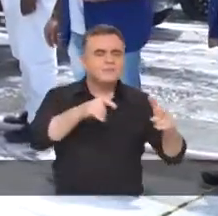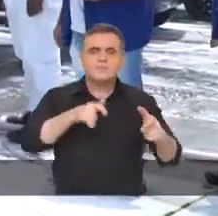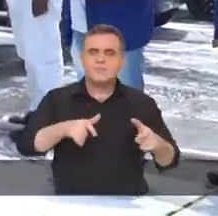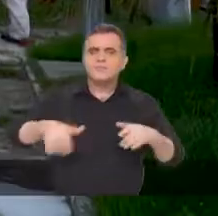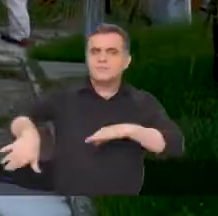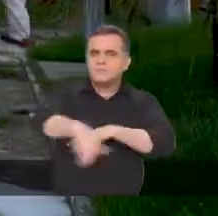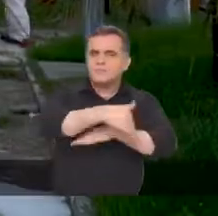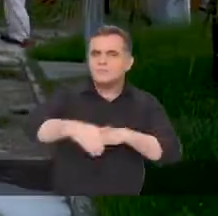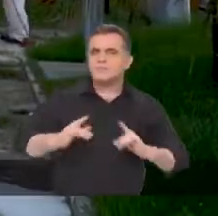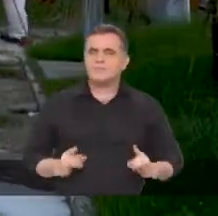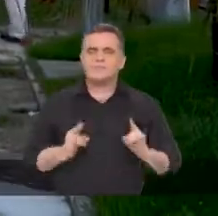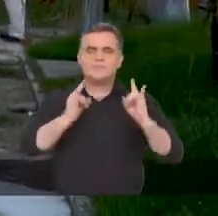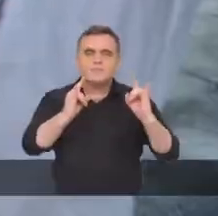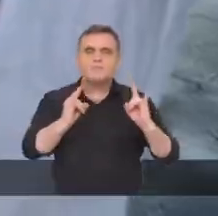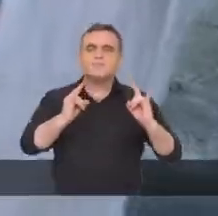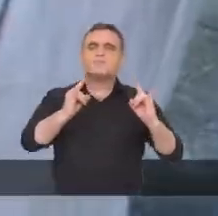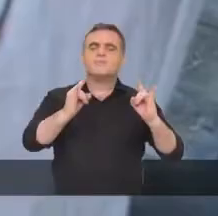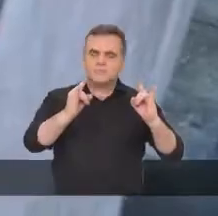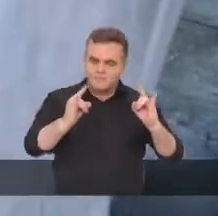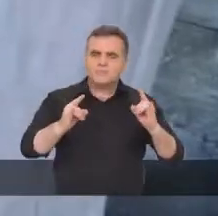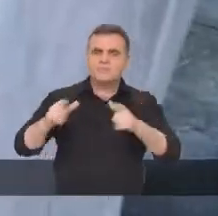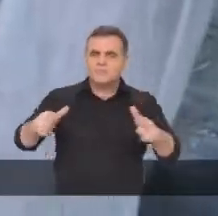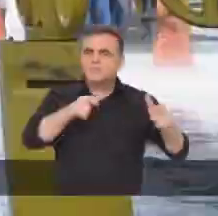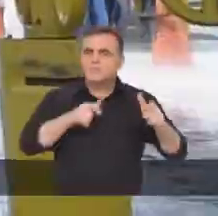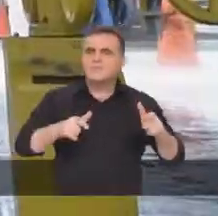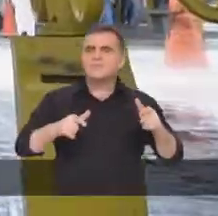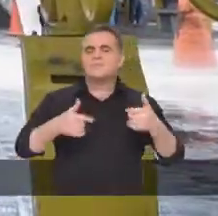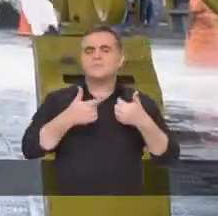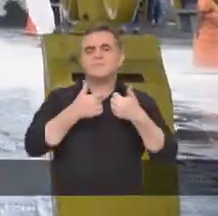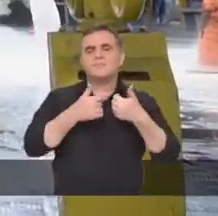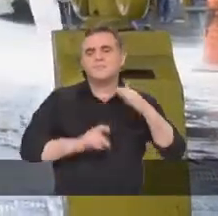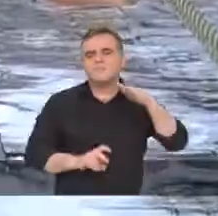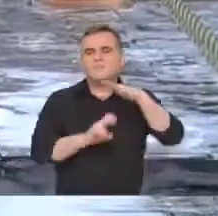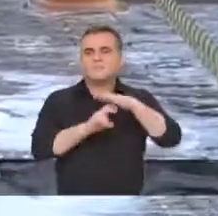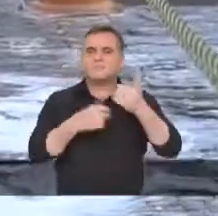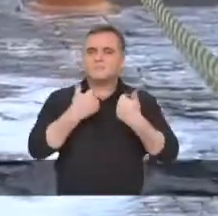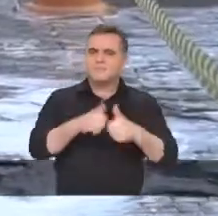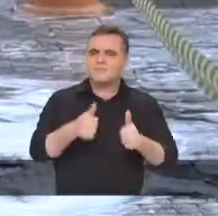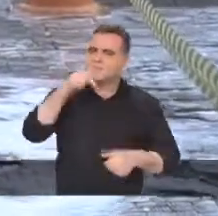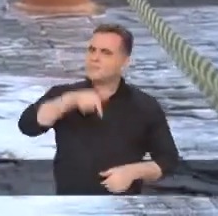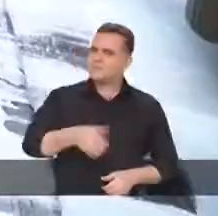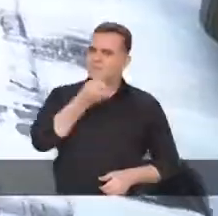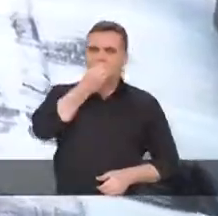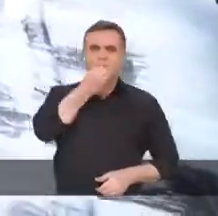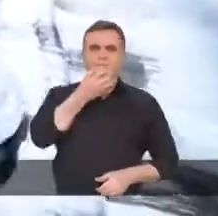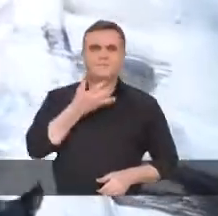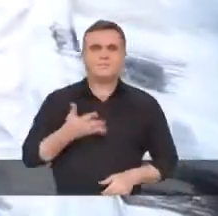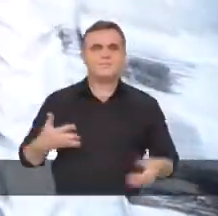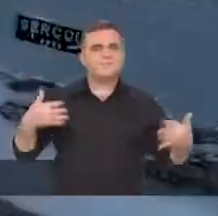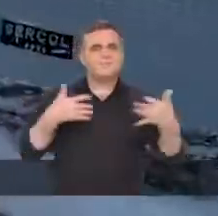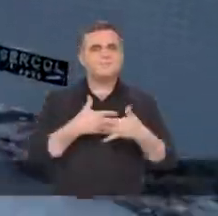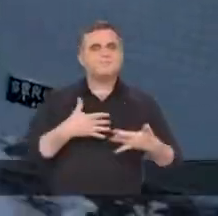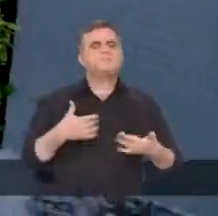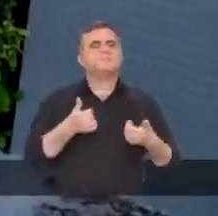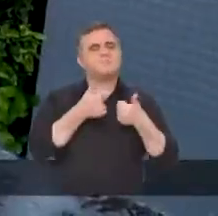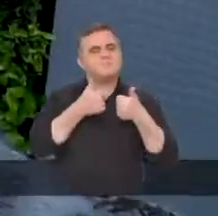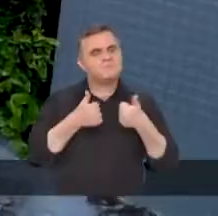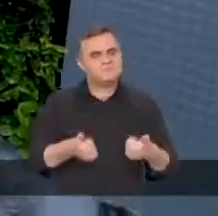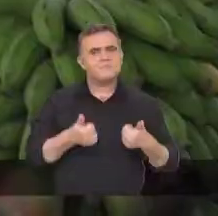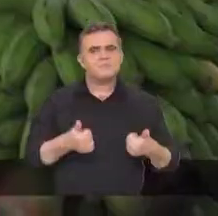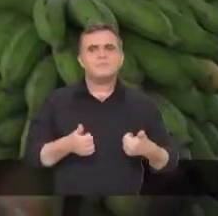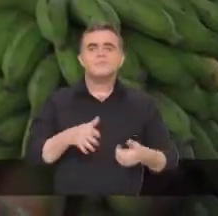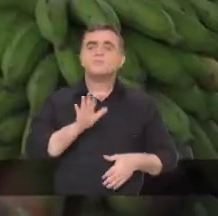em locais públicos, repartições, ruas, abrigos e terminais de ônibus fez de Aracaju uma cidade mais